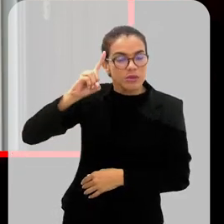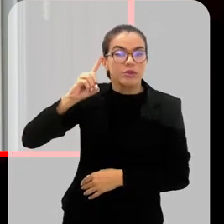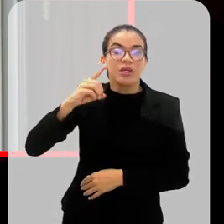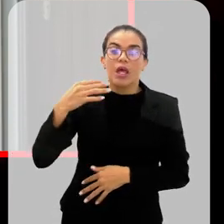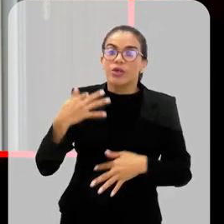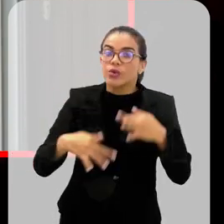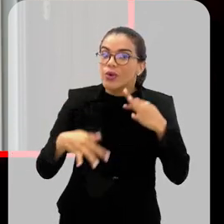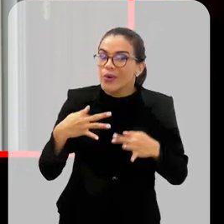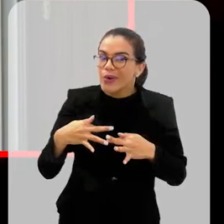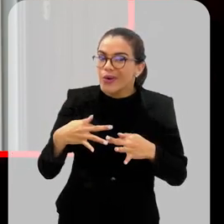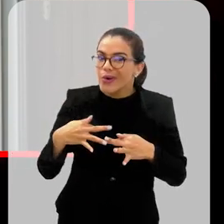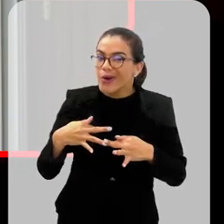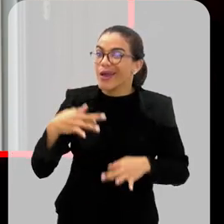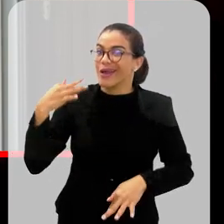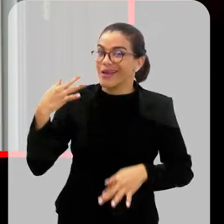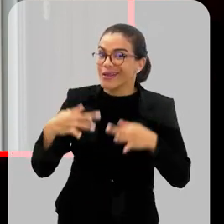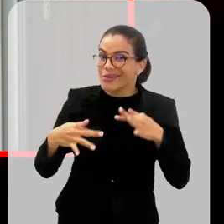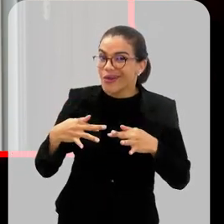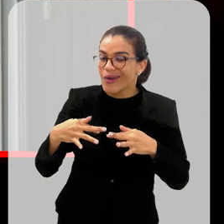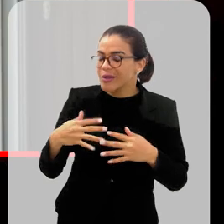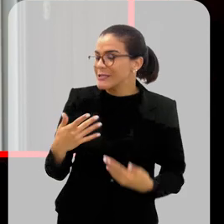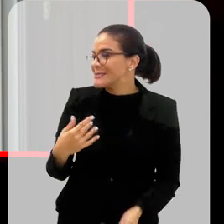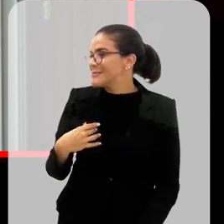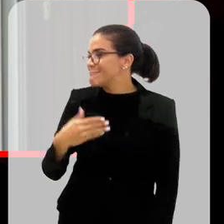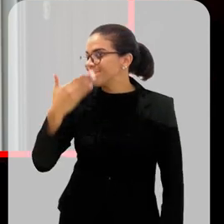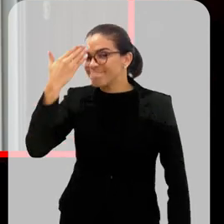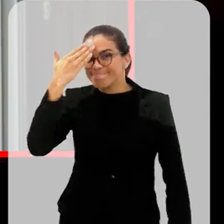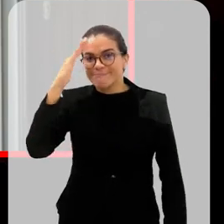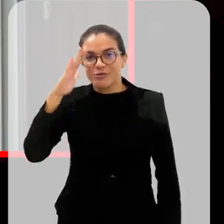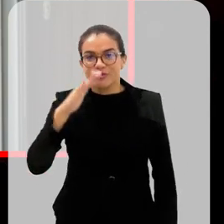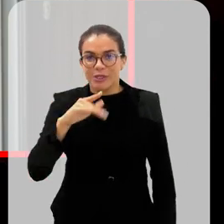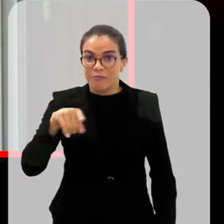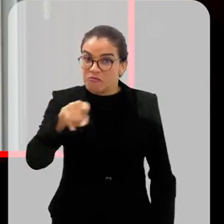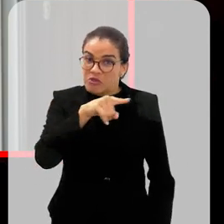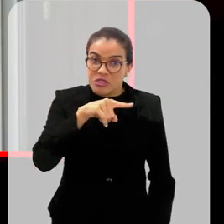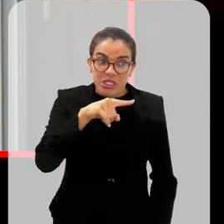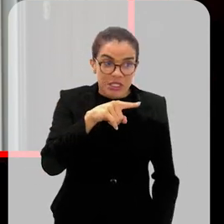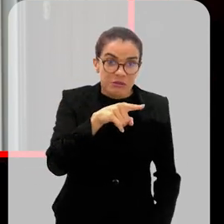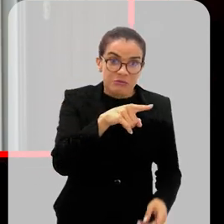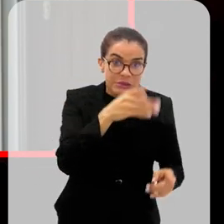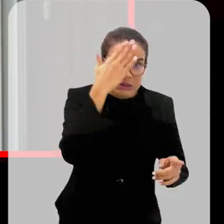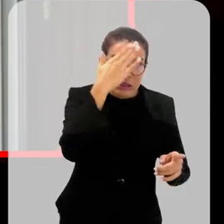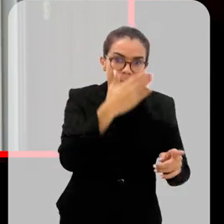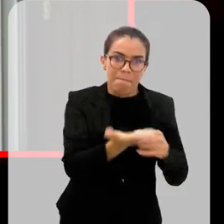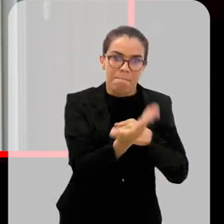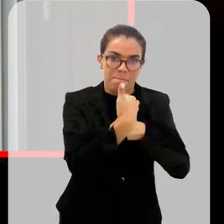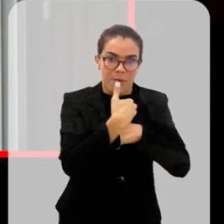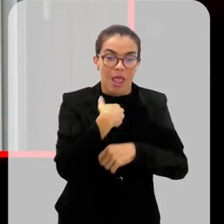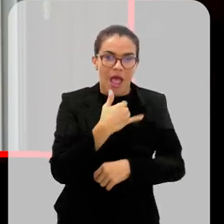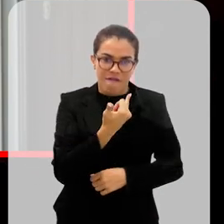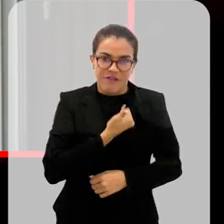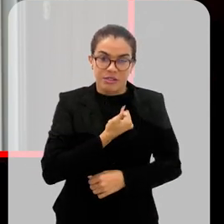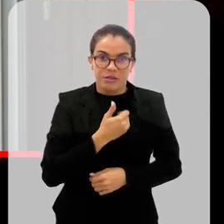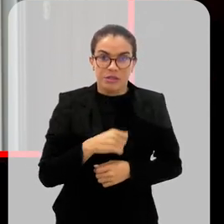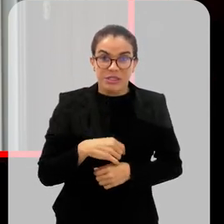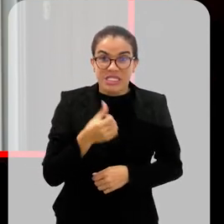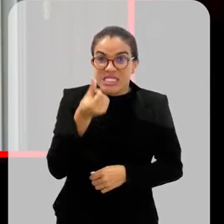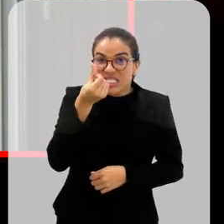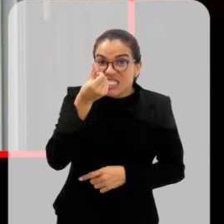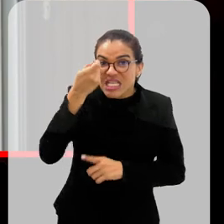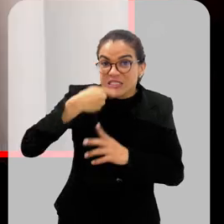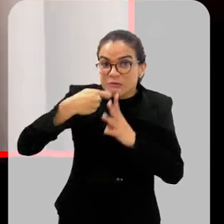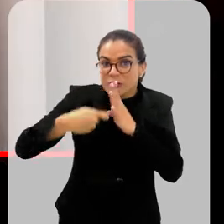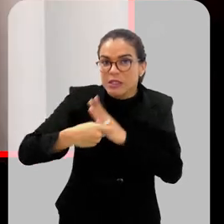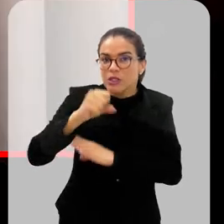as dores dessas pessoas, eu não sei se a, você me corrija por gentileza, eu acho que a chikungunya, seis